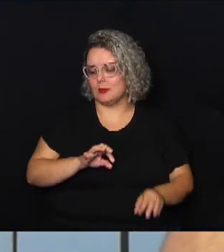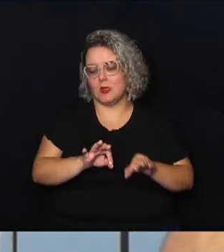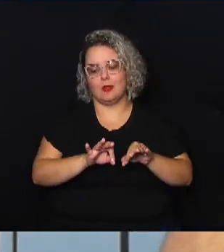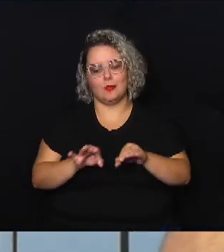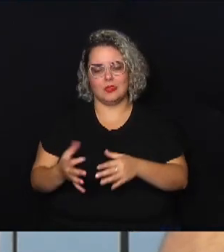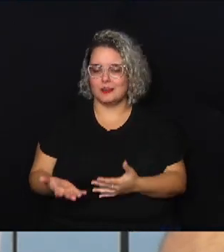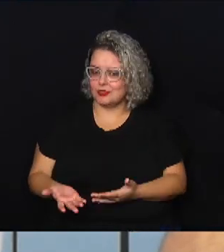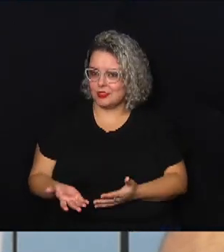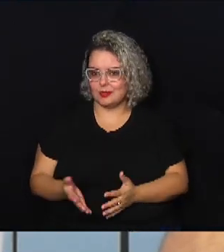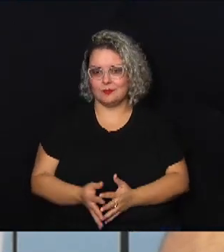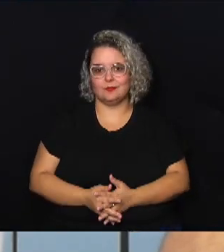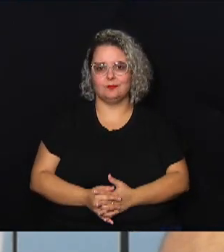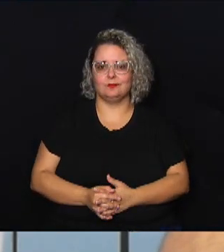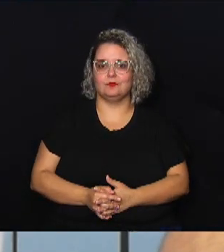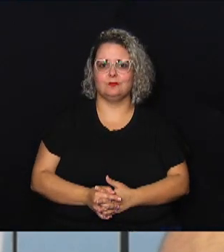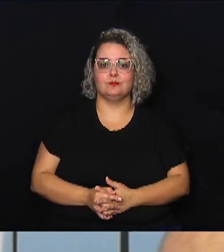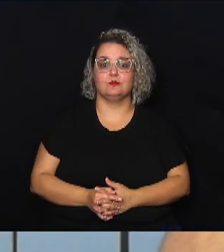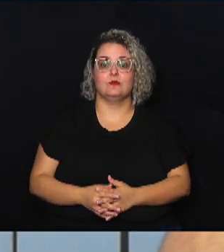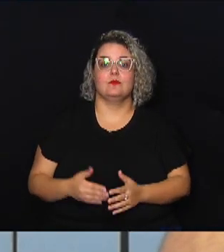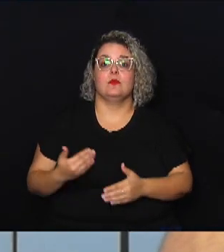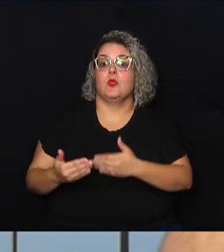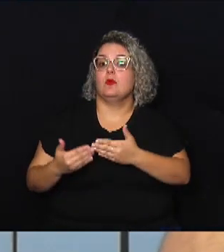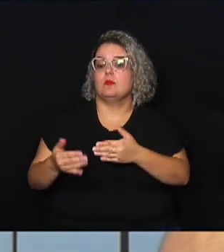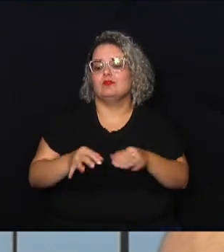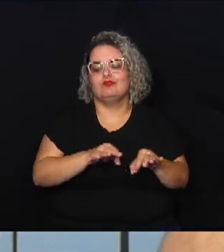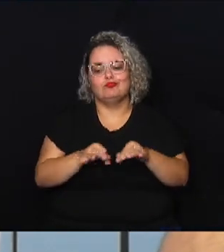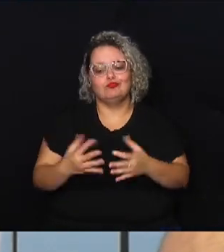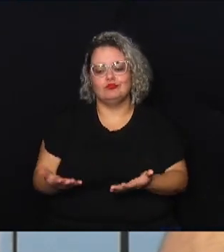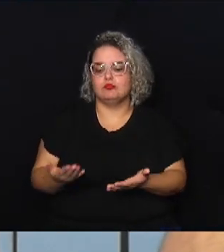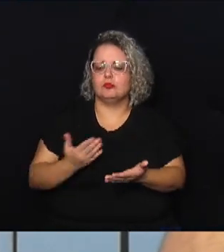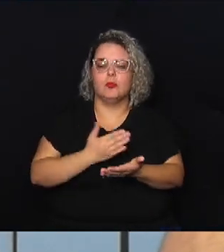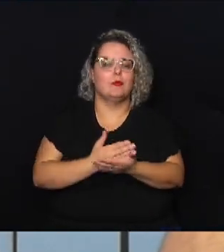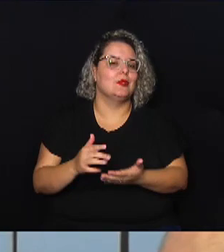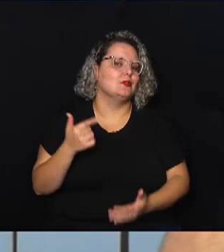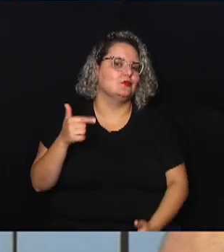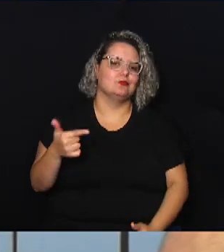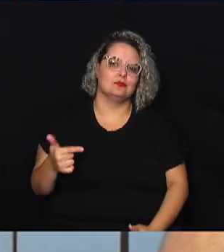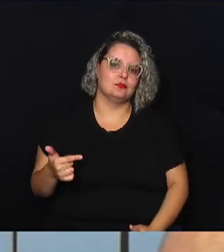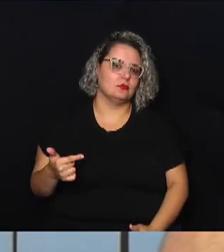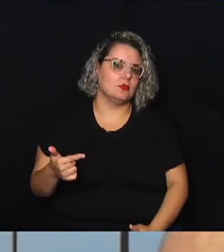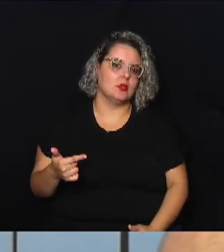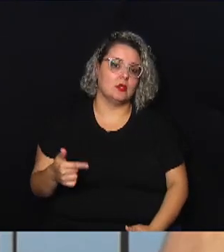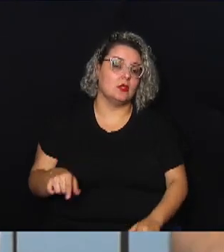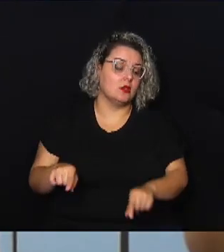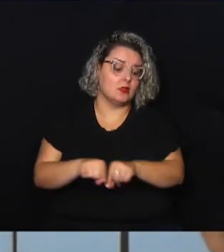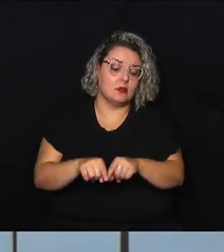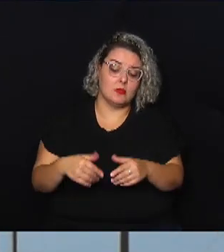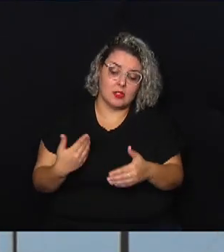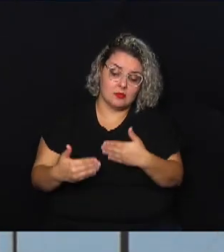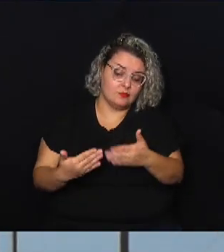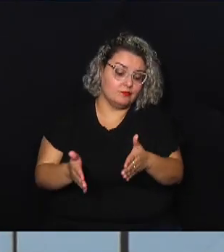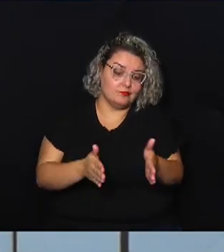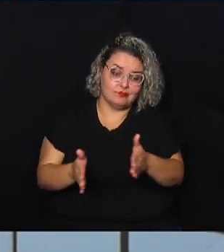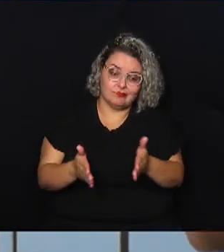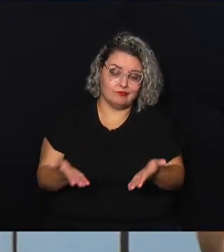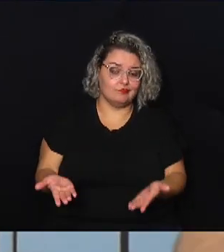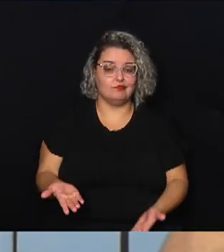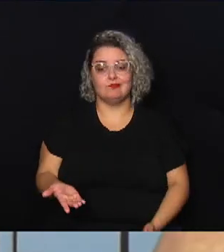não passam por um planejamento desde o seu início e nem durante o seu período ali que ela